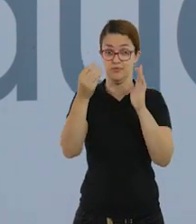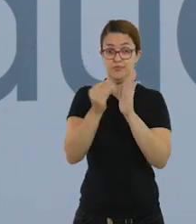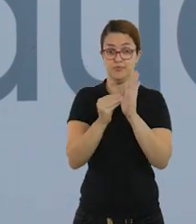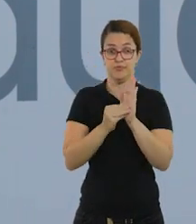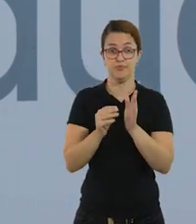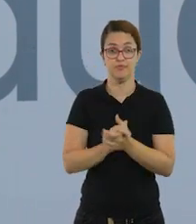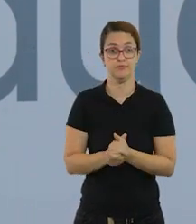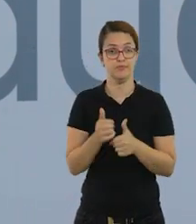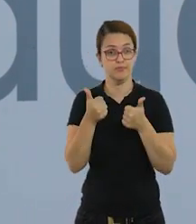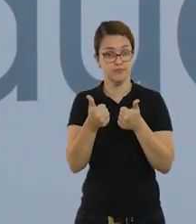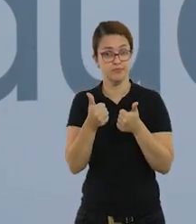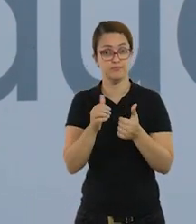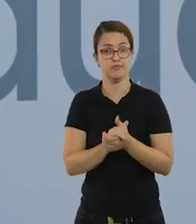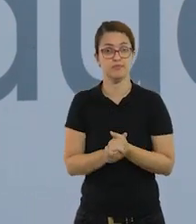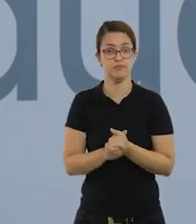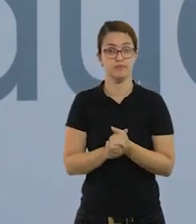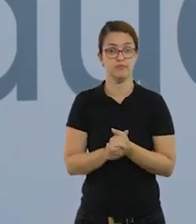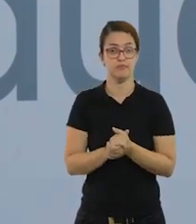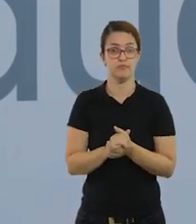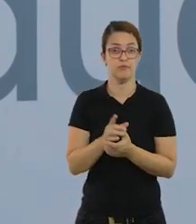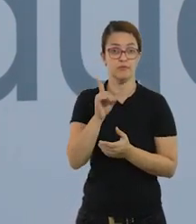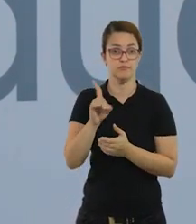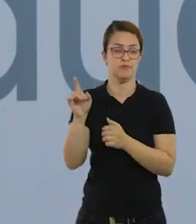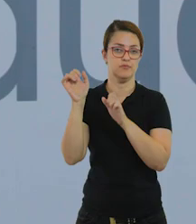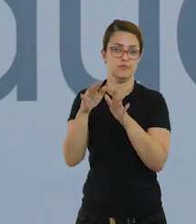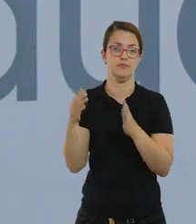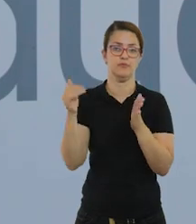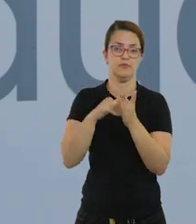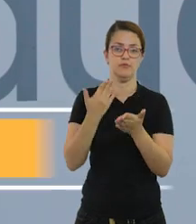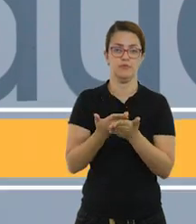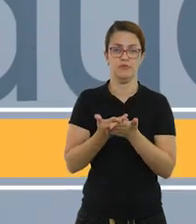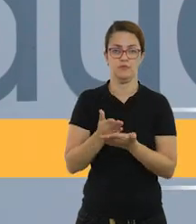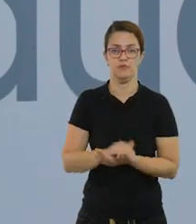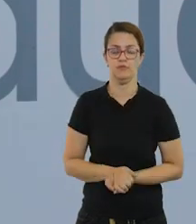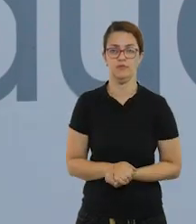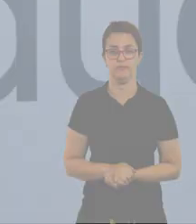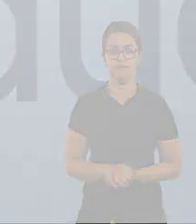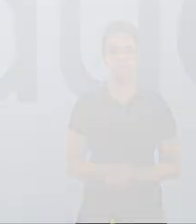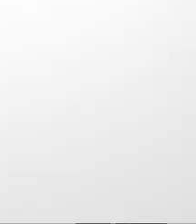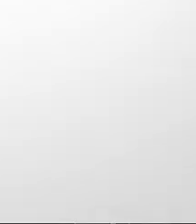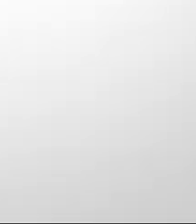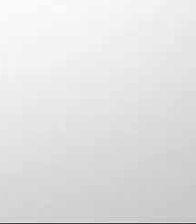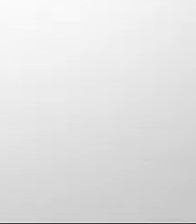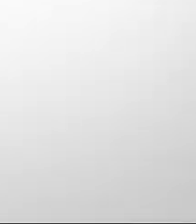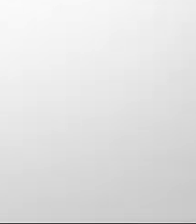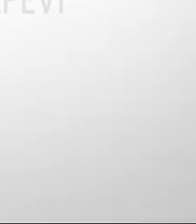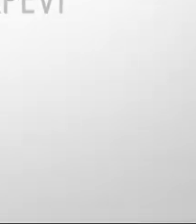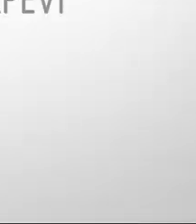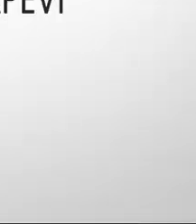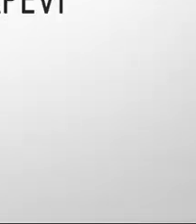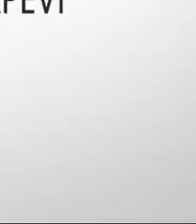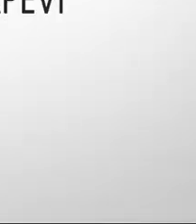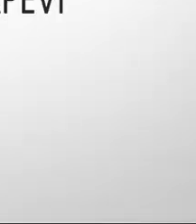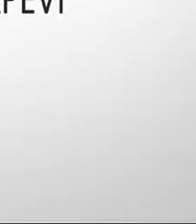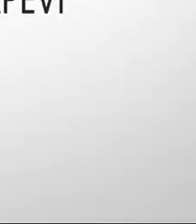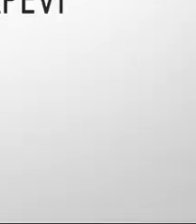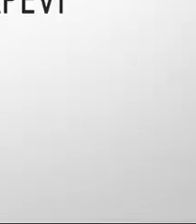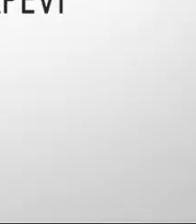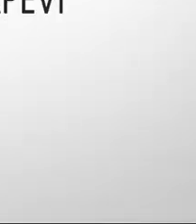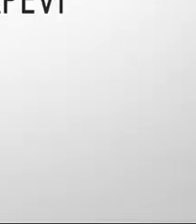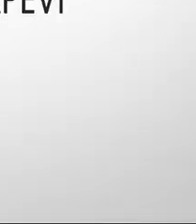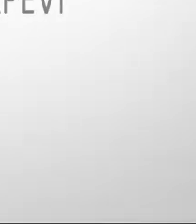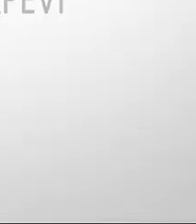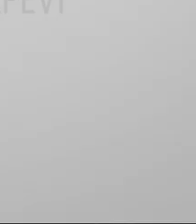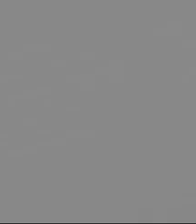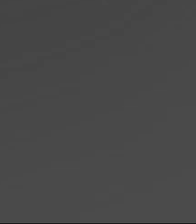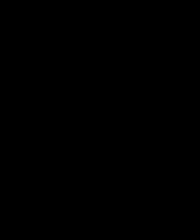a atividade for proporcionando. Tá bom? Então, fiquem com Deus e até a próxima! Música Música